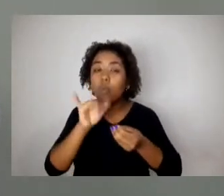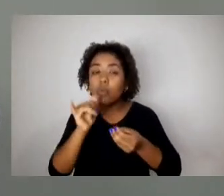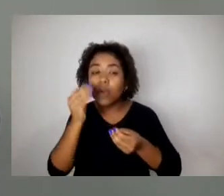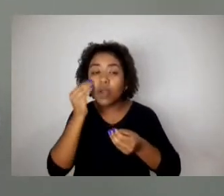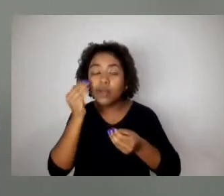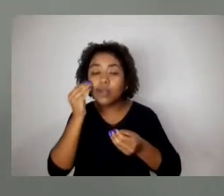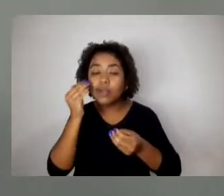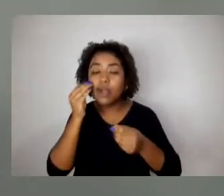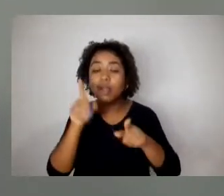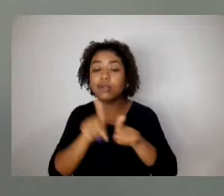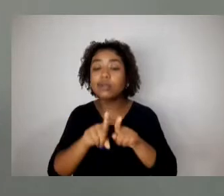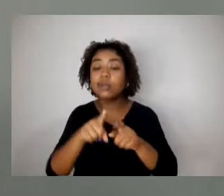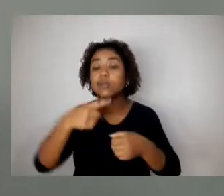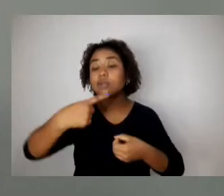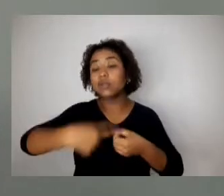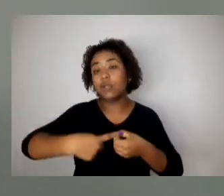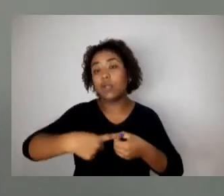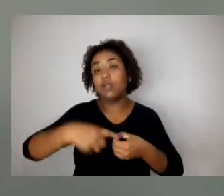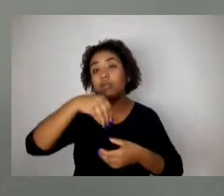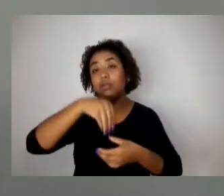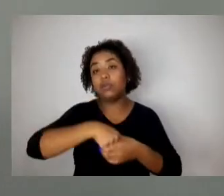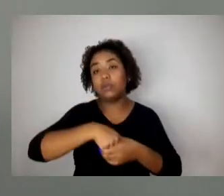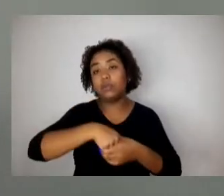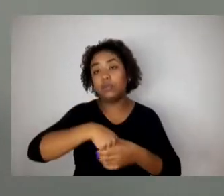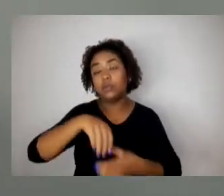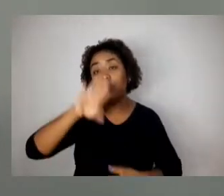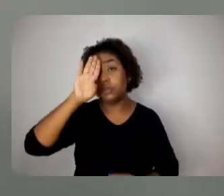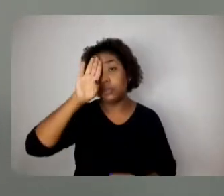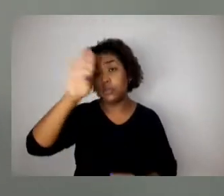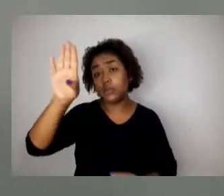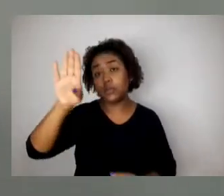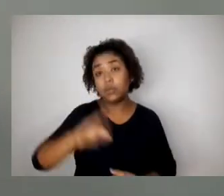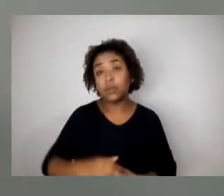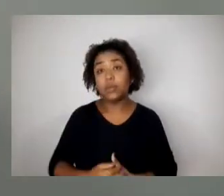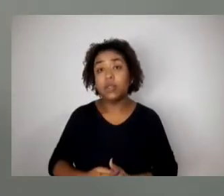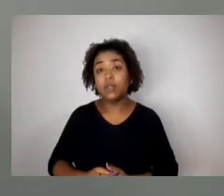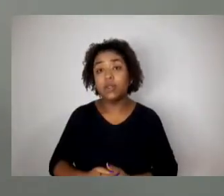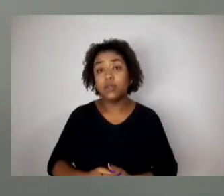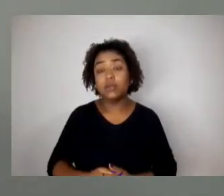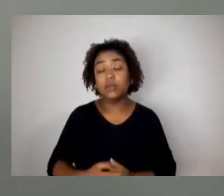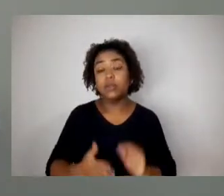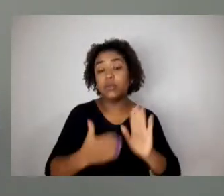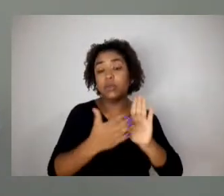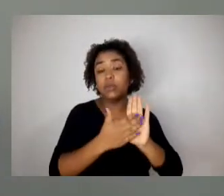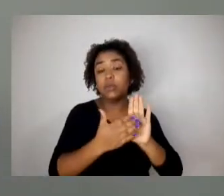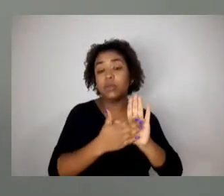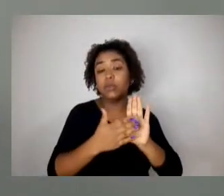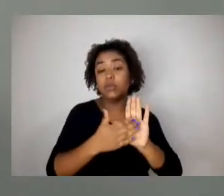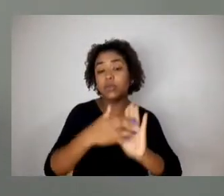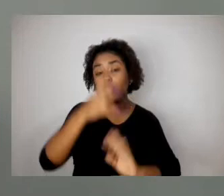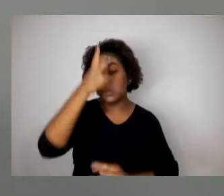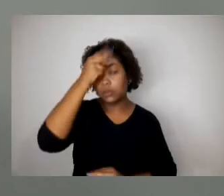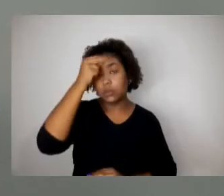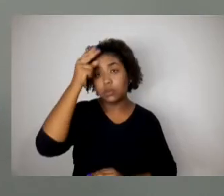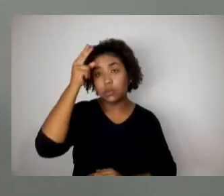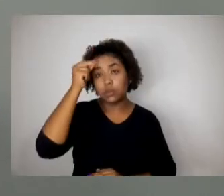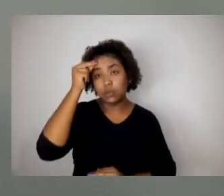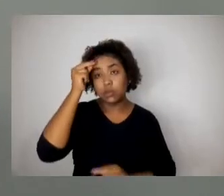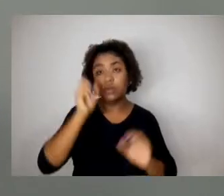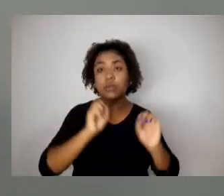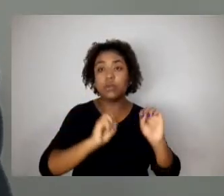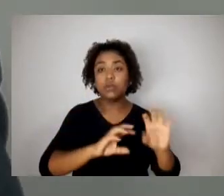principalmente nos planos municipais de educação, que são revistos aí a cada dez anos.